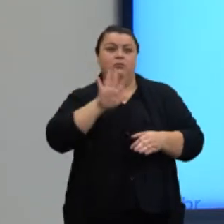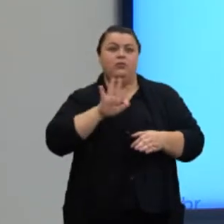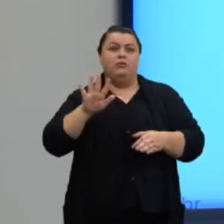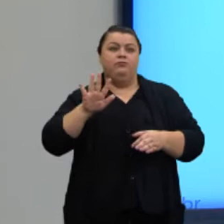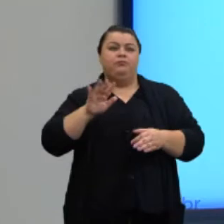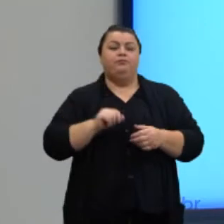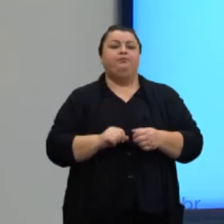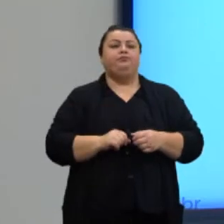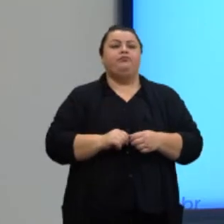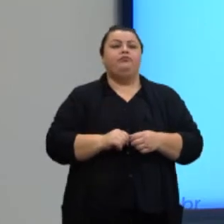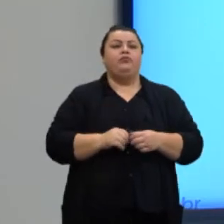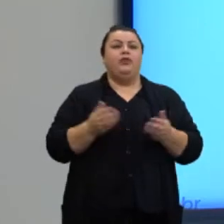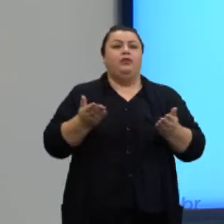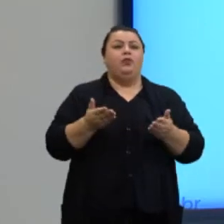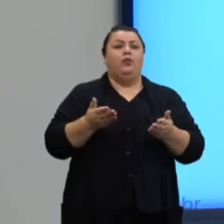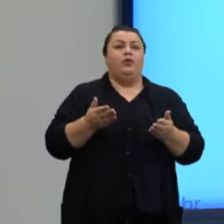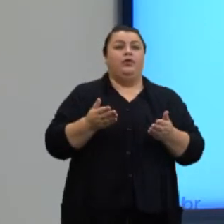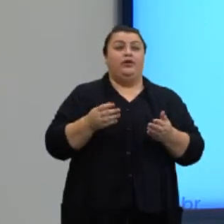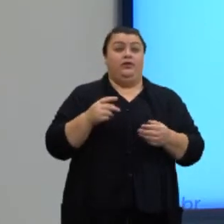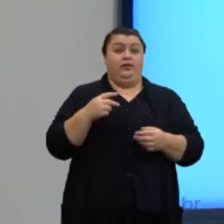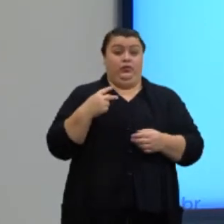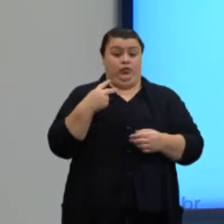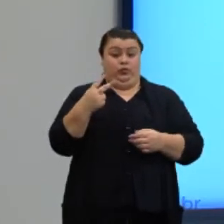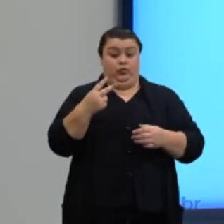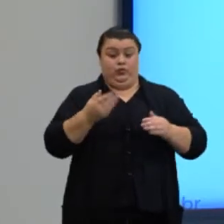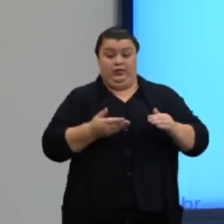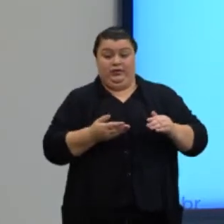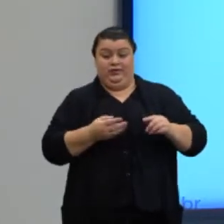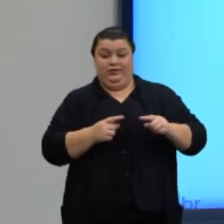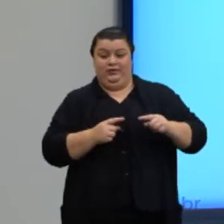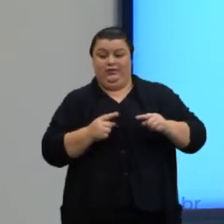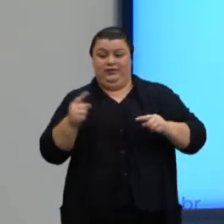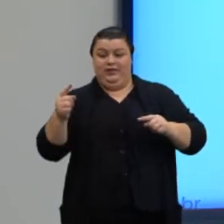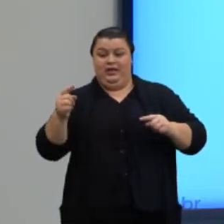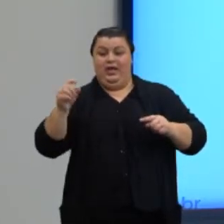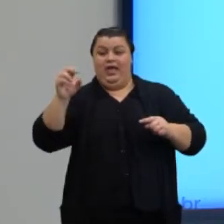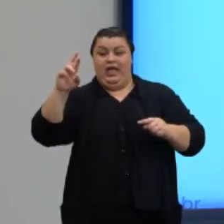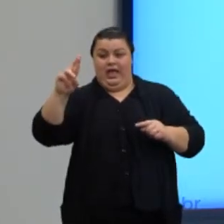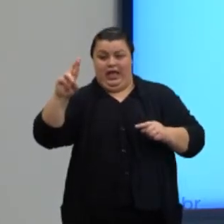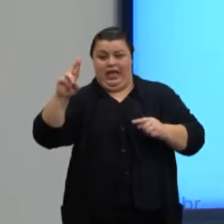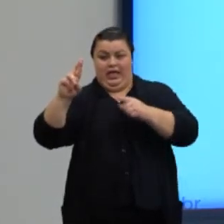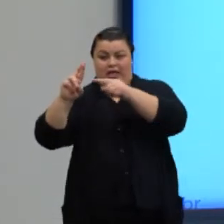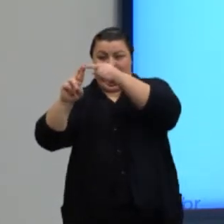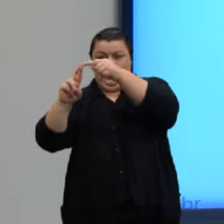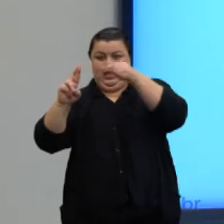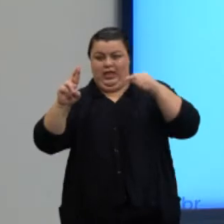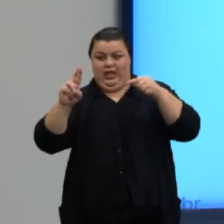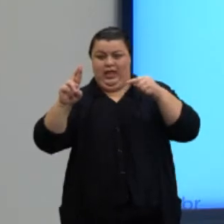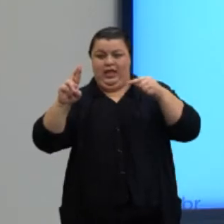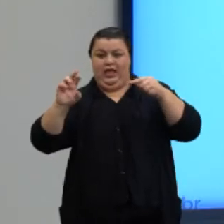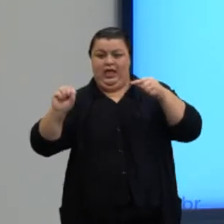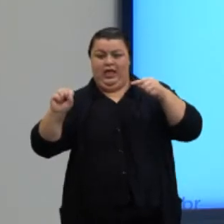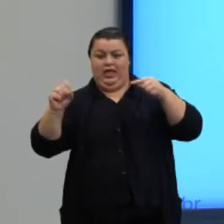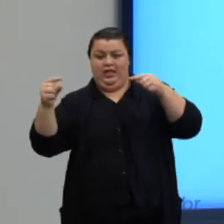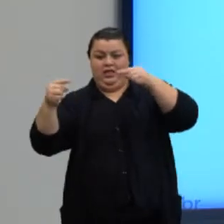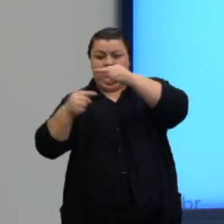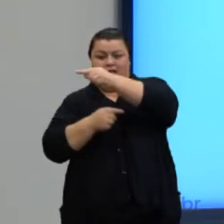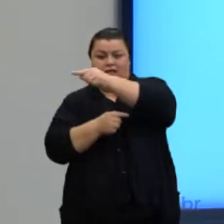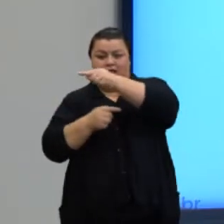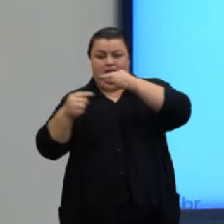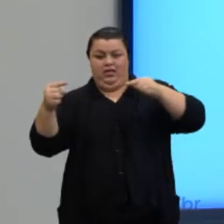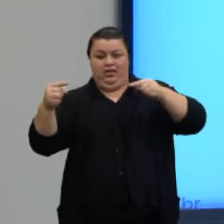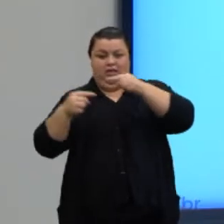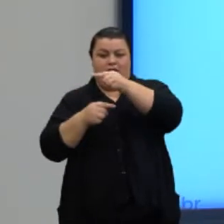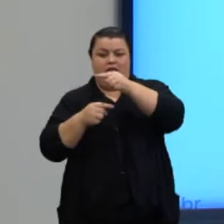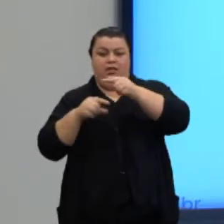Se duas retas, R e S, são reversas, Então, existe um único plano alfa que